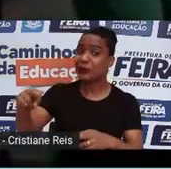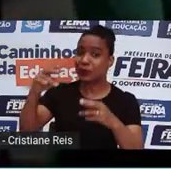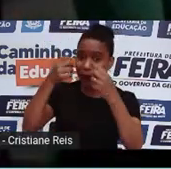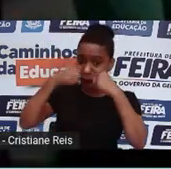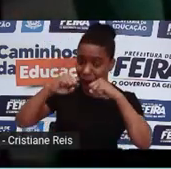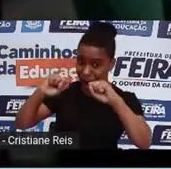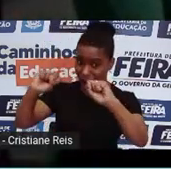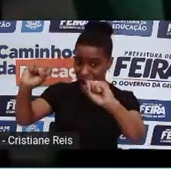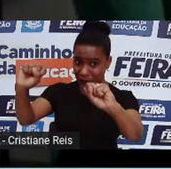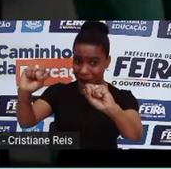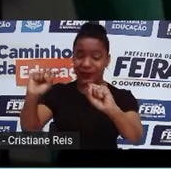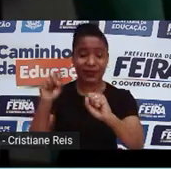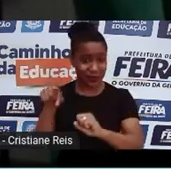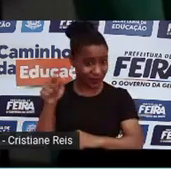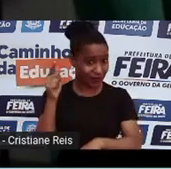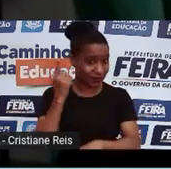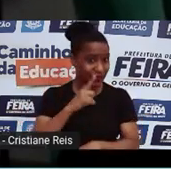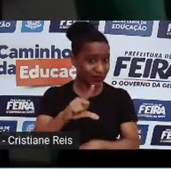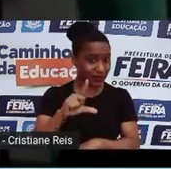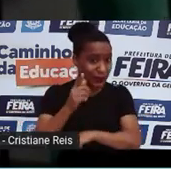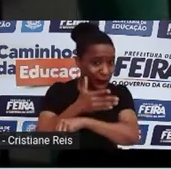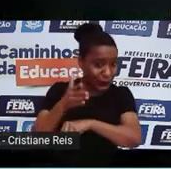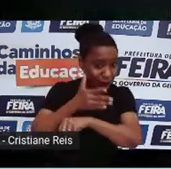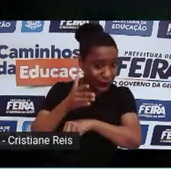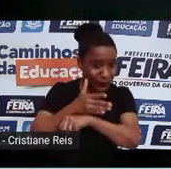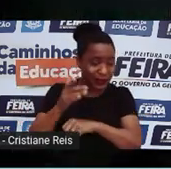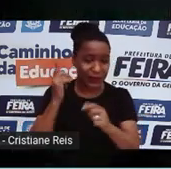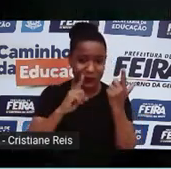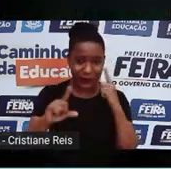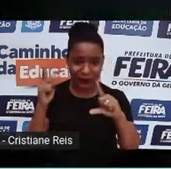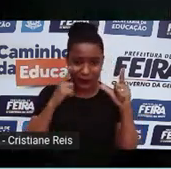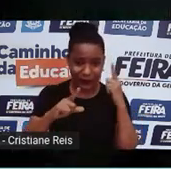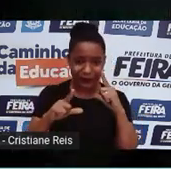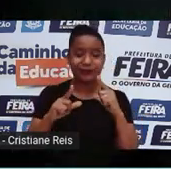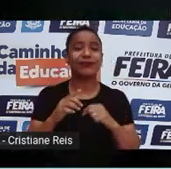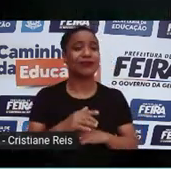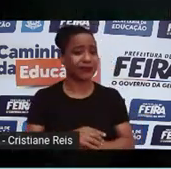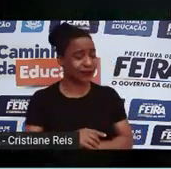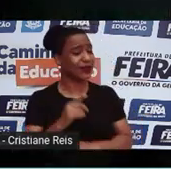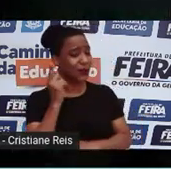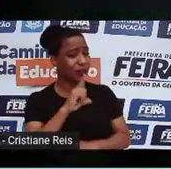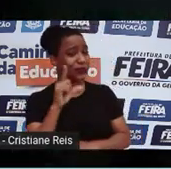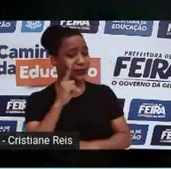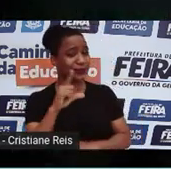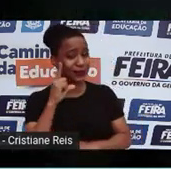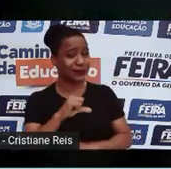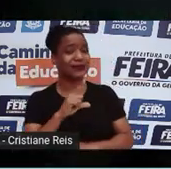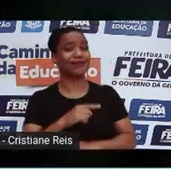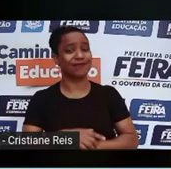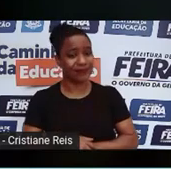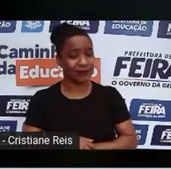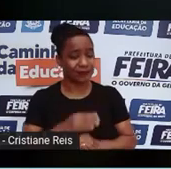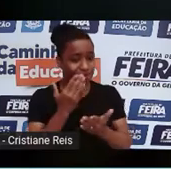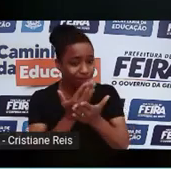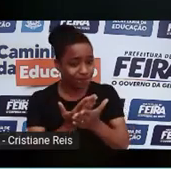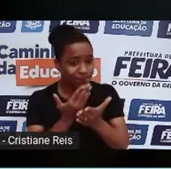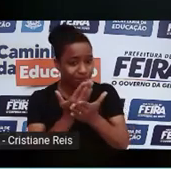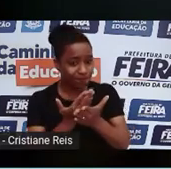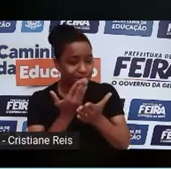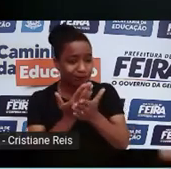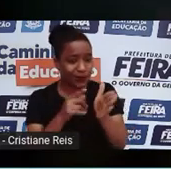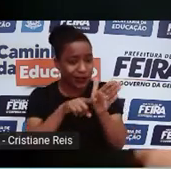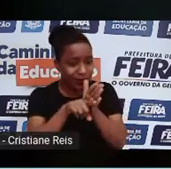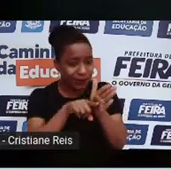Essa é uma das razões para o útero artificial. Rodamos modelos que vão de 50 até 5 mil filhotes.